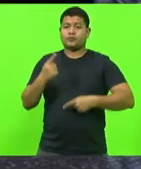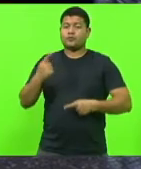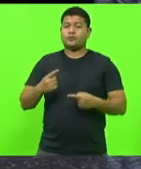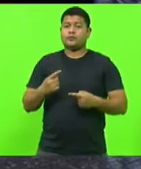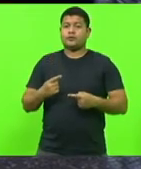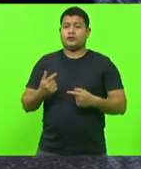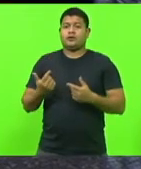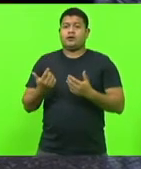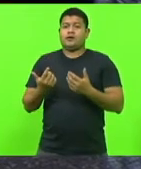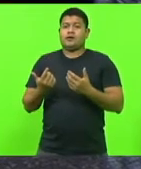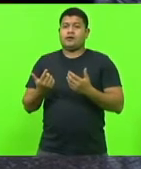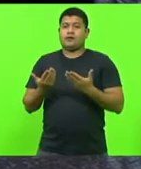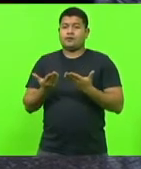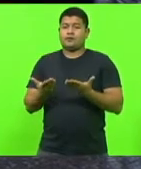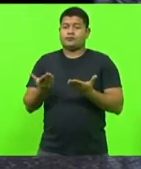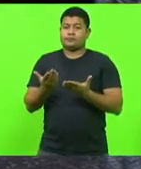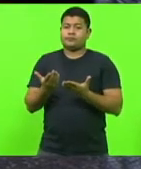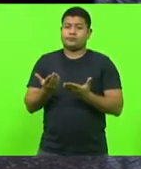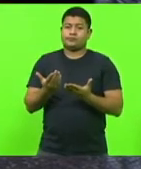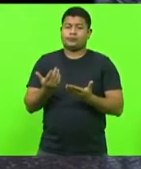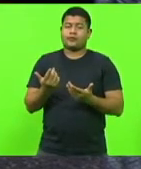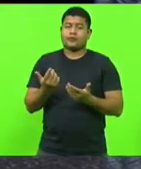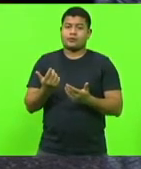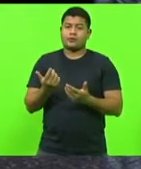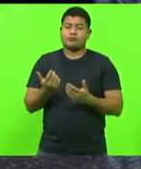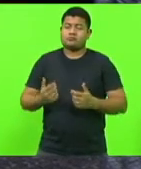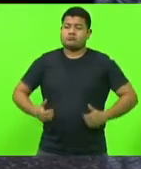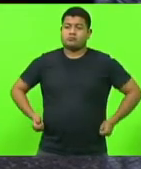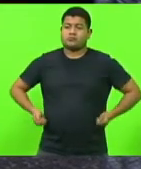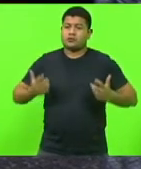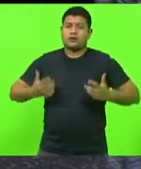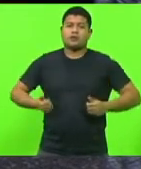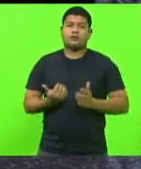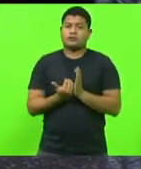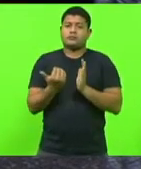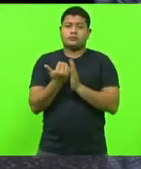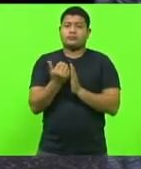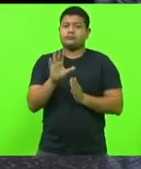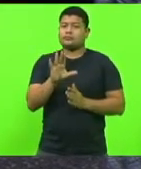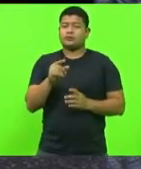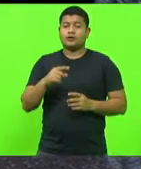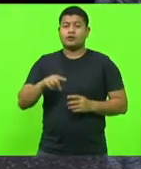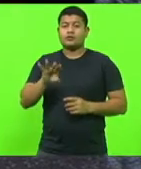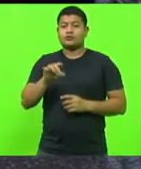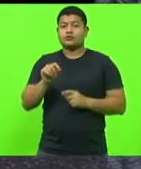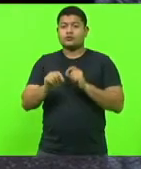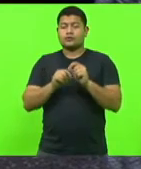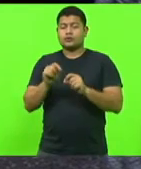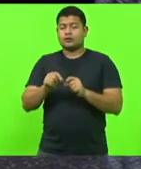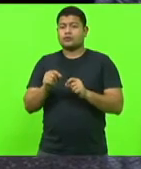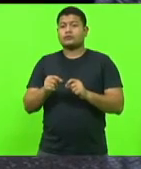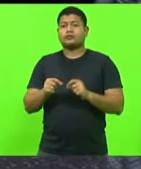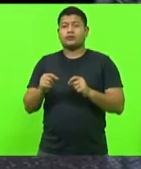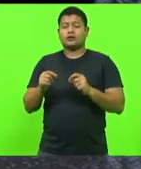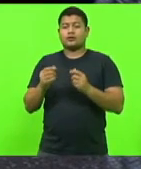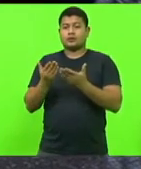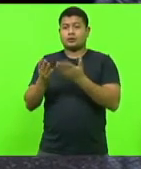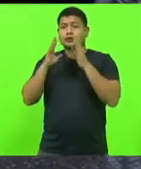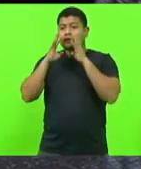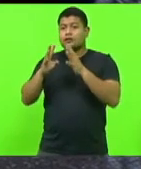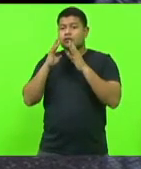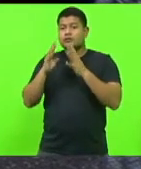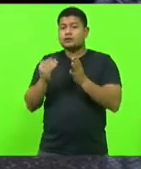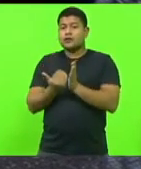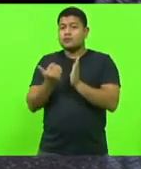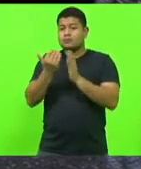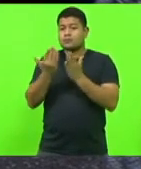para o Estado em termos de despesas e, sim, é mais um alento para as pessoas que convivem com a fibromialgia,